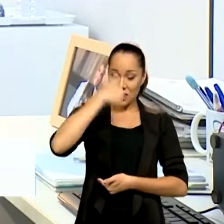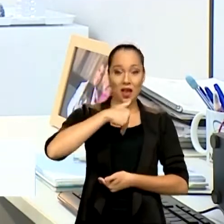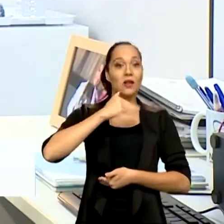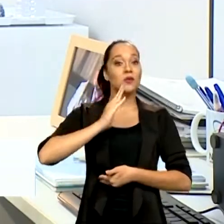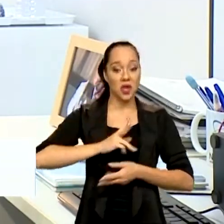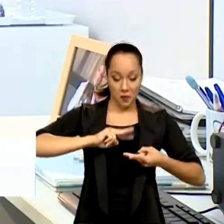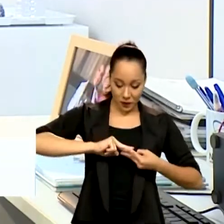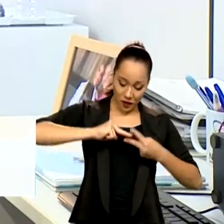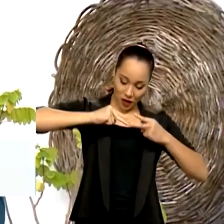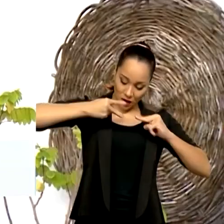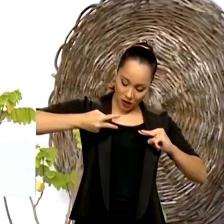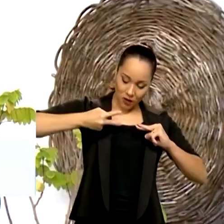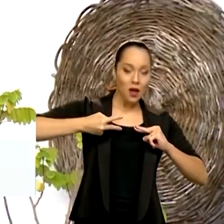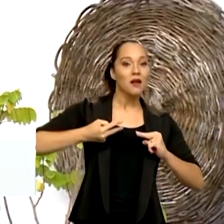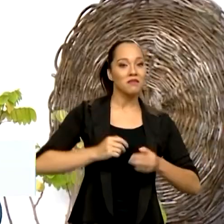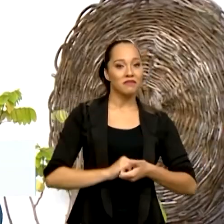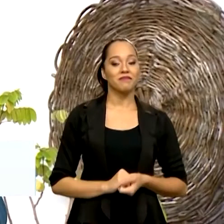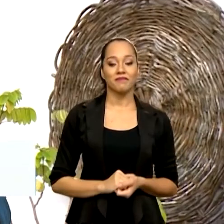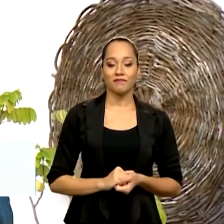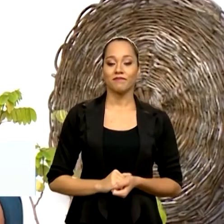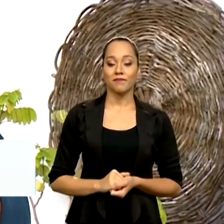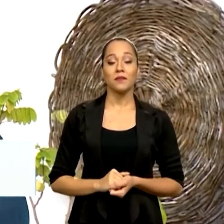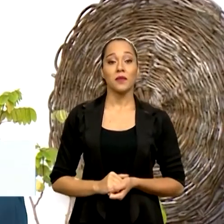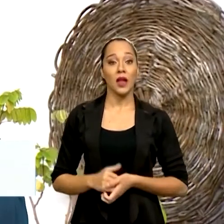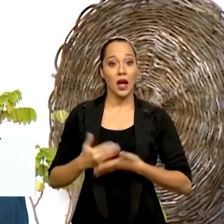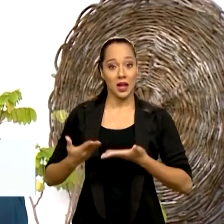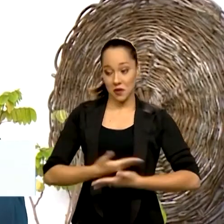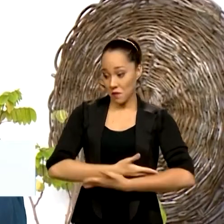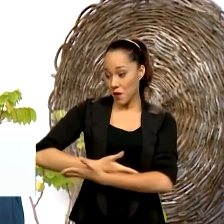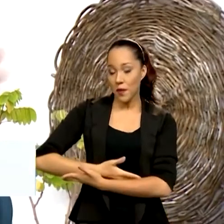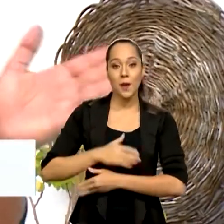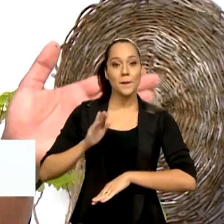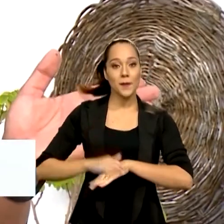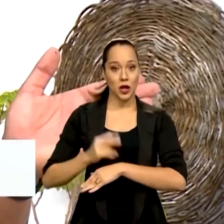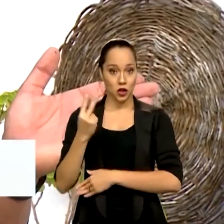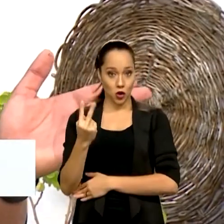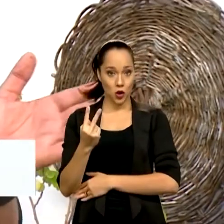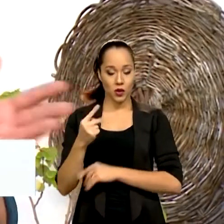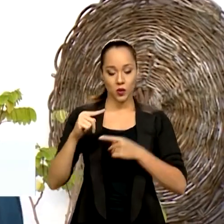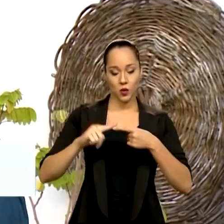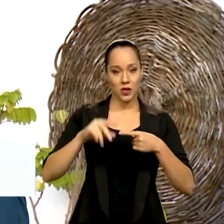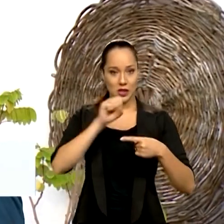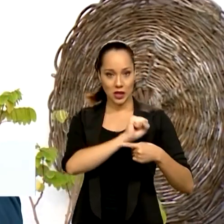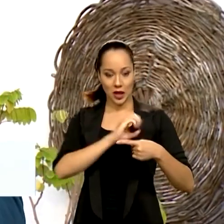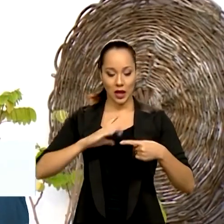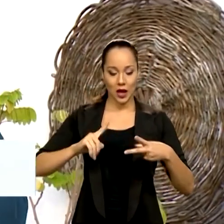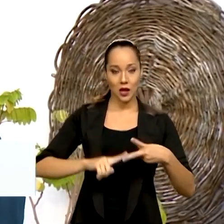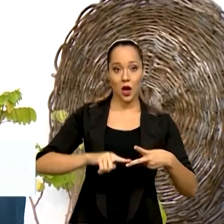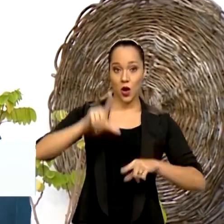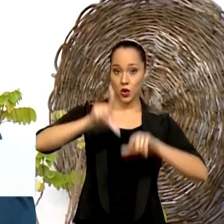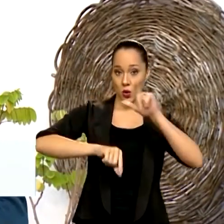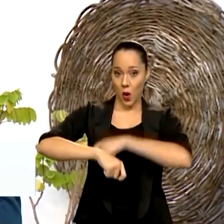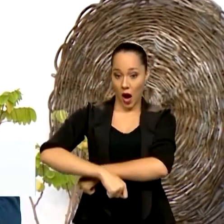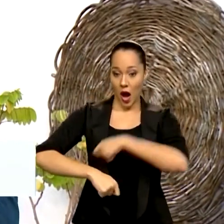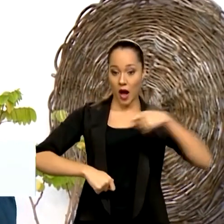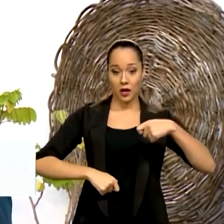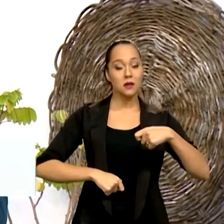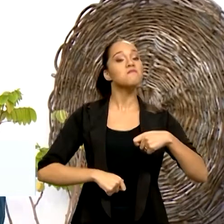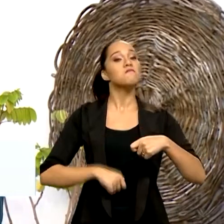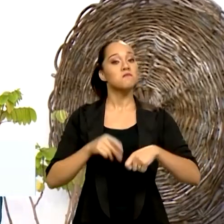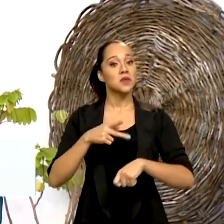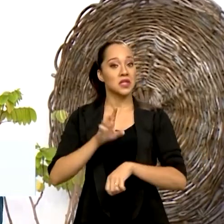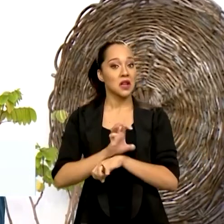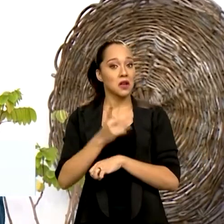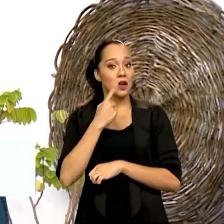genético que foi passado. Além do pequeno Matheus, outros dois bebês, um de Santa Catarina e um do Acre, demonstram que a